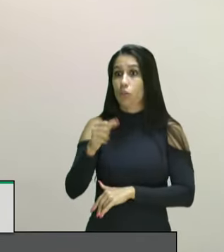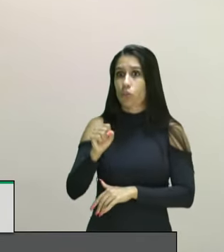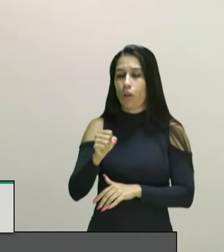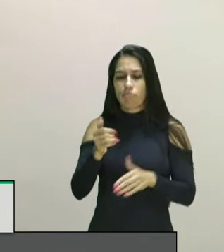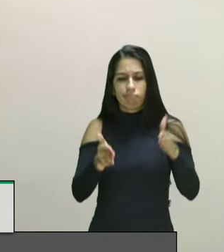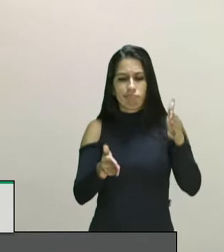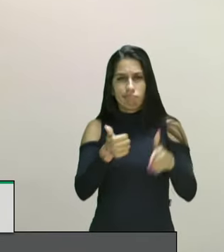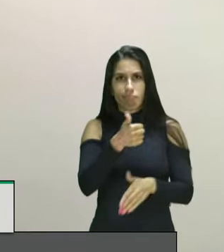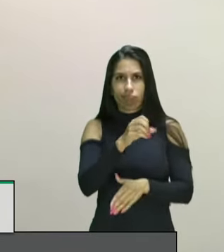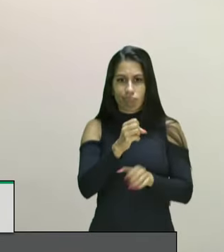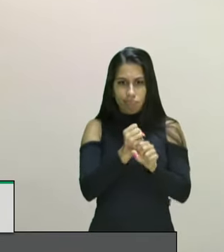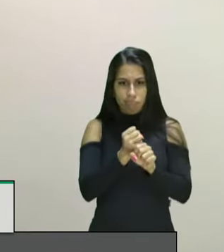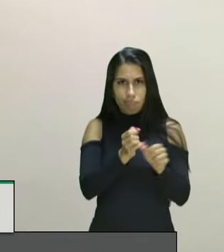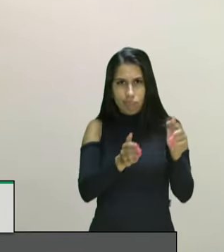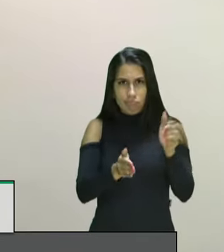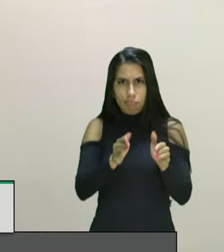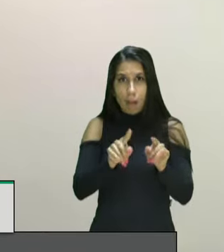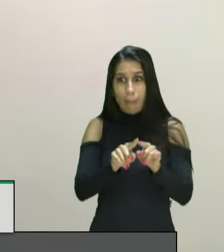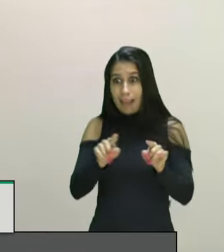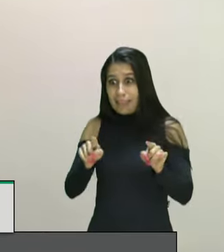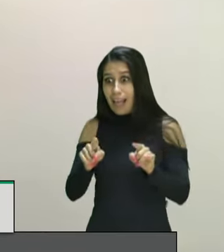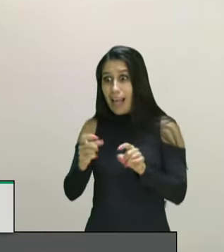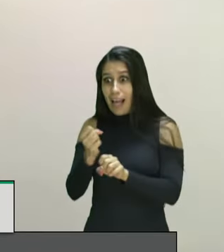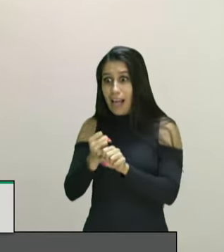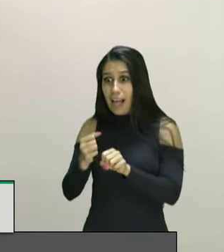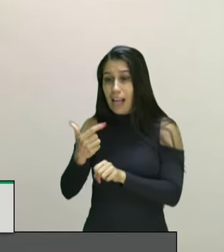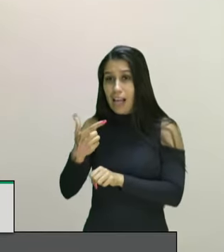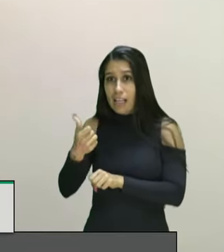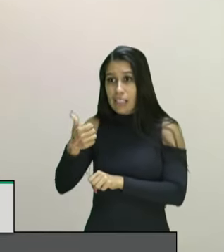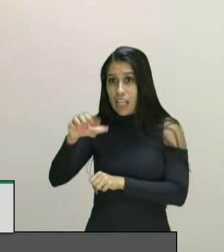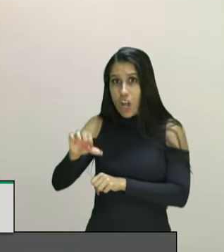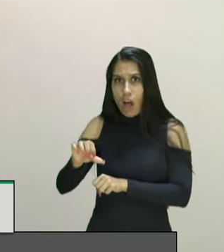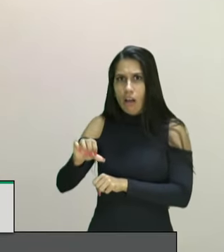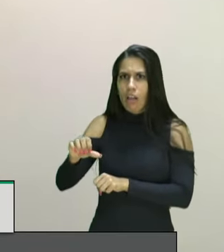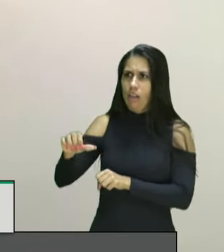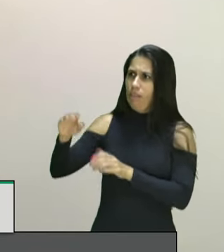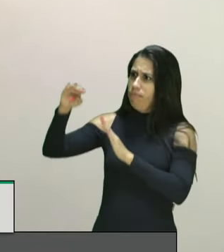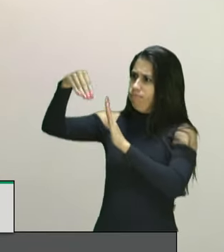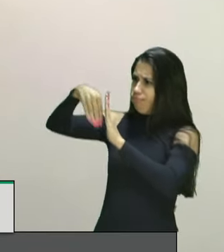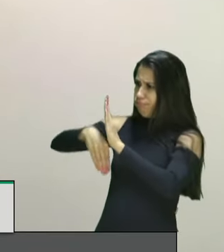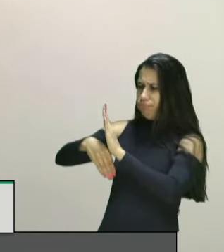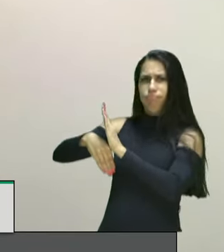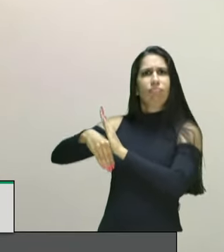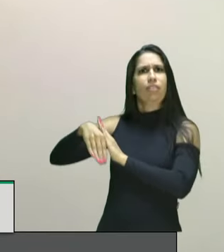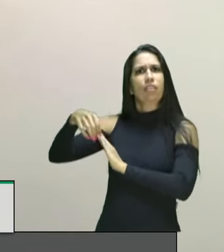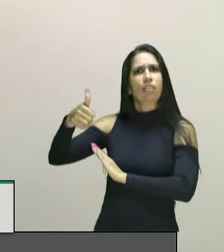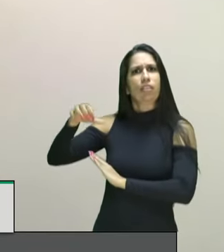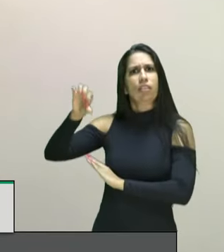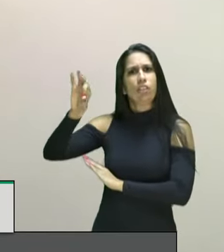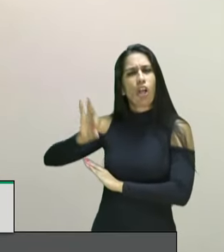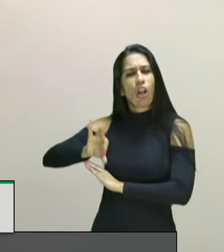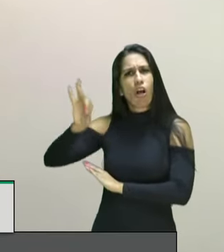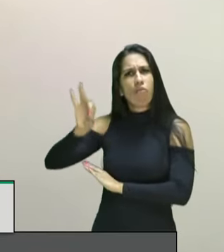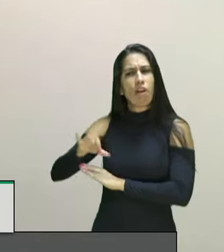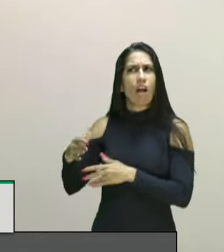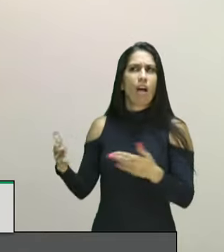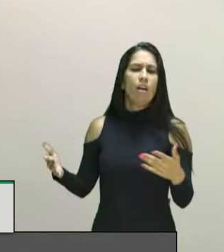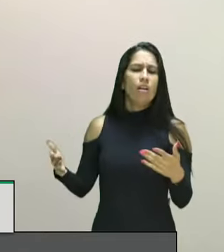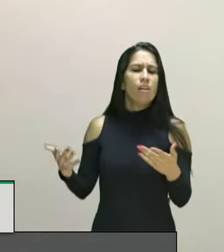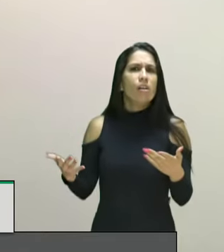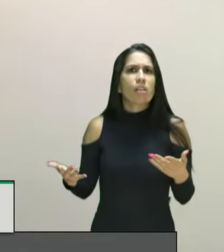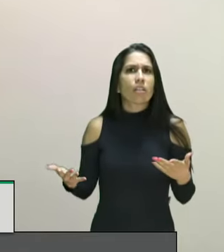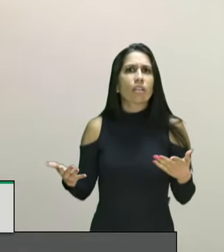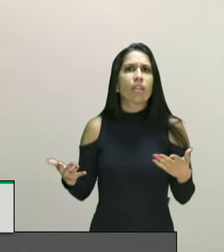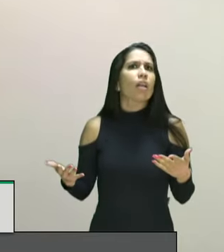a informação já é contrário que caiu 19% caiu 19% o índice de violência e